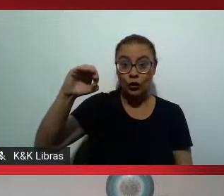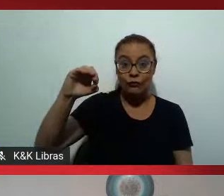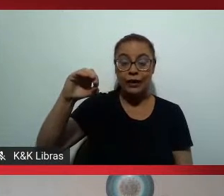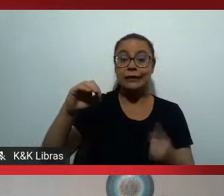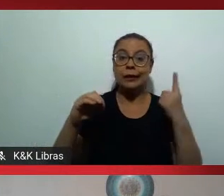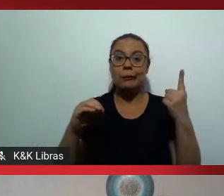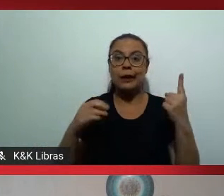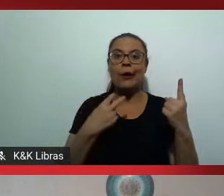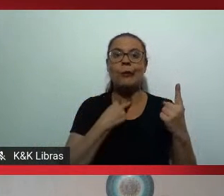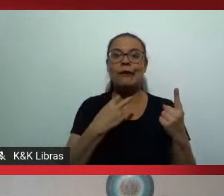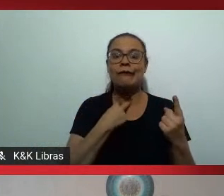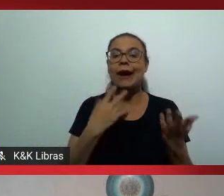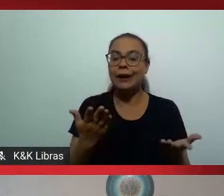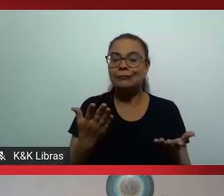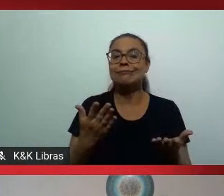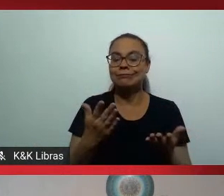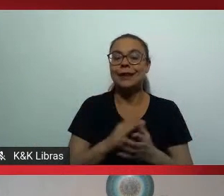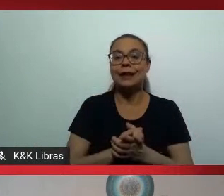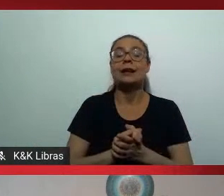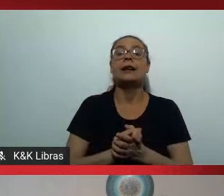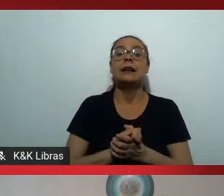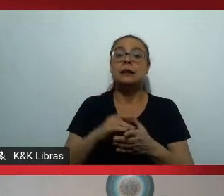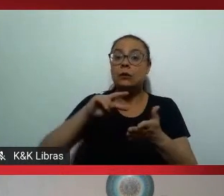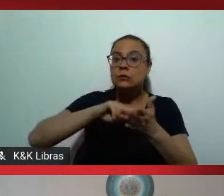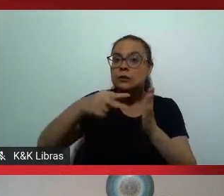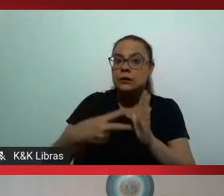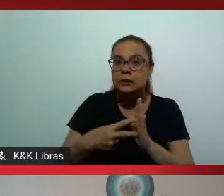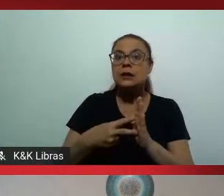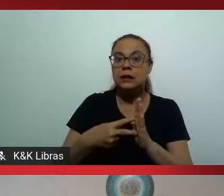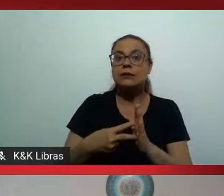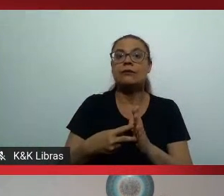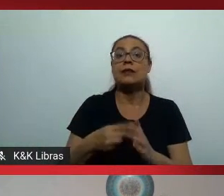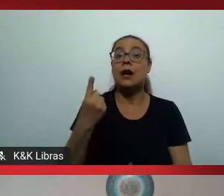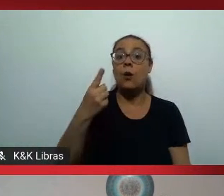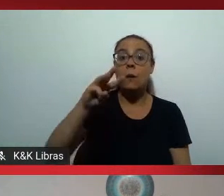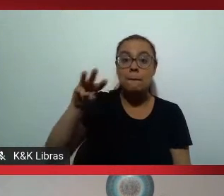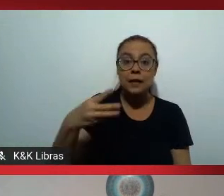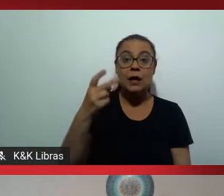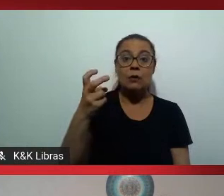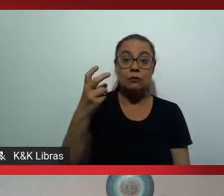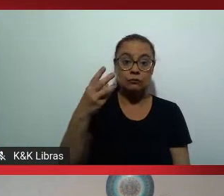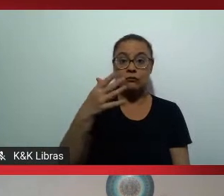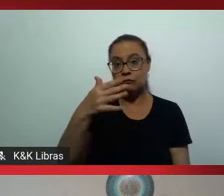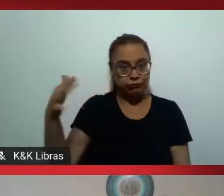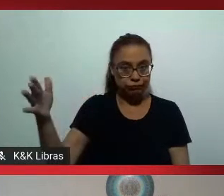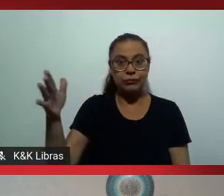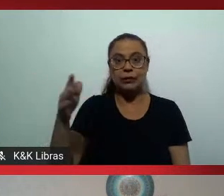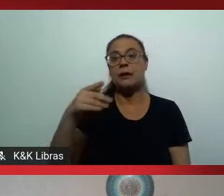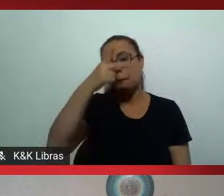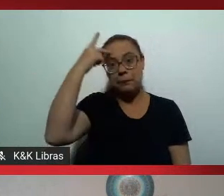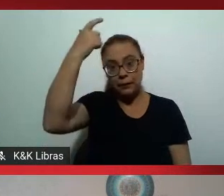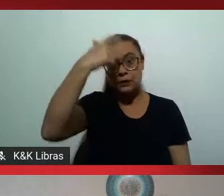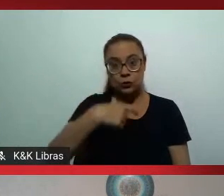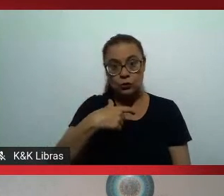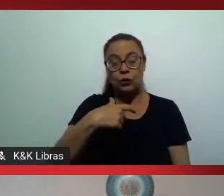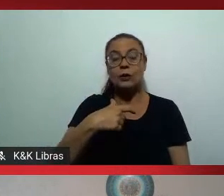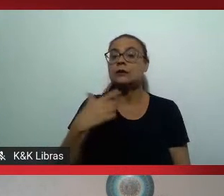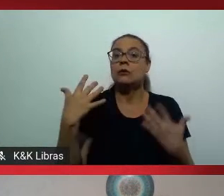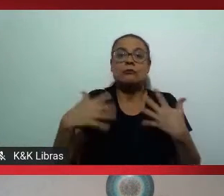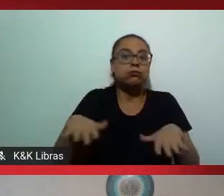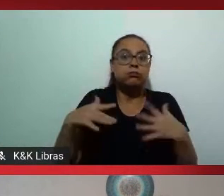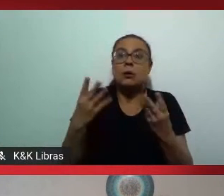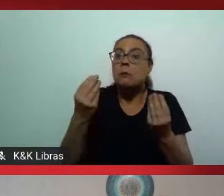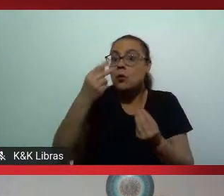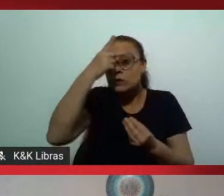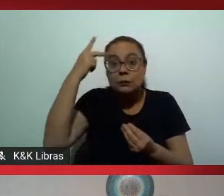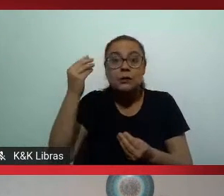a relação candidato vaga foi 90 para 1 a média portanto em 23 o que leva esse número de 1 milhão e 35 mil candidatos em 2019